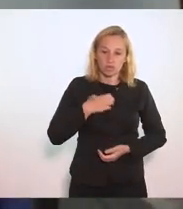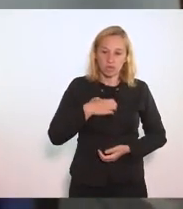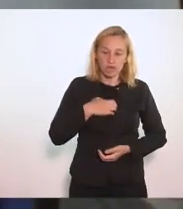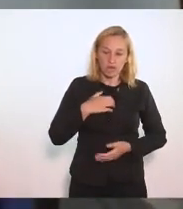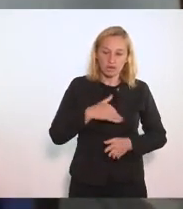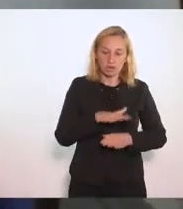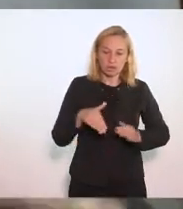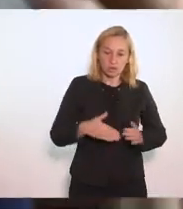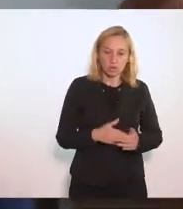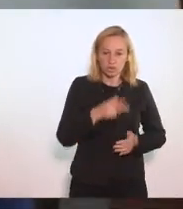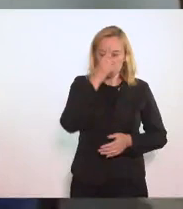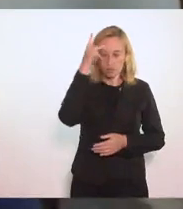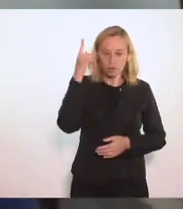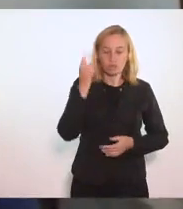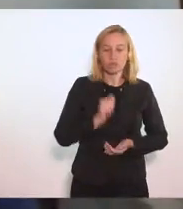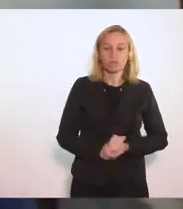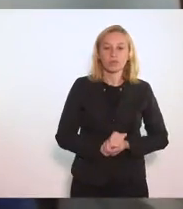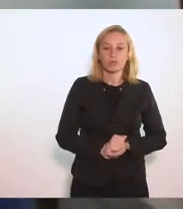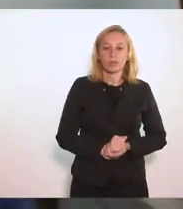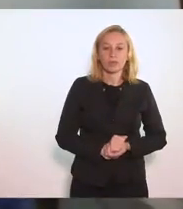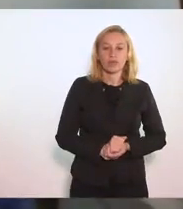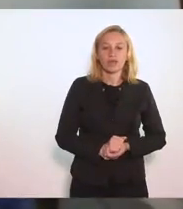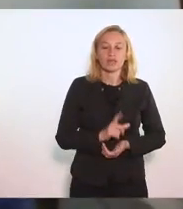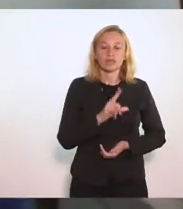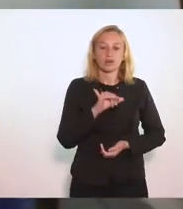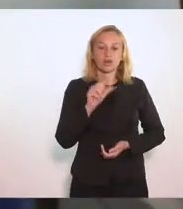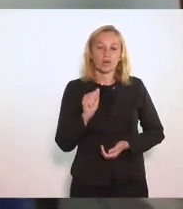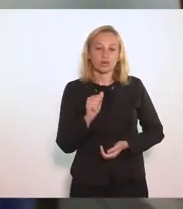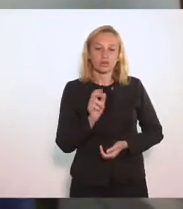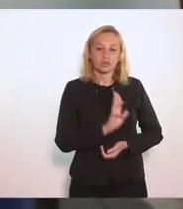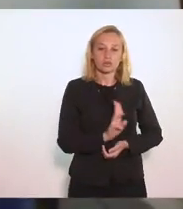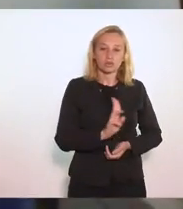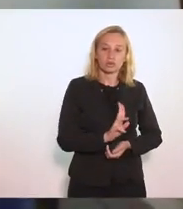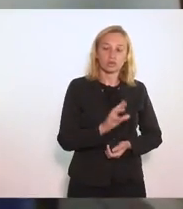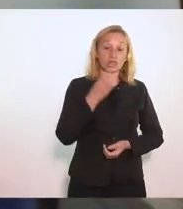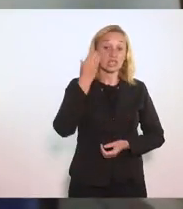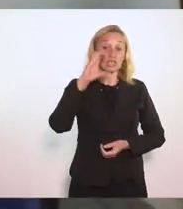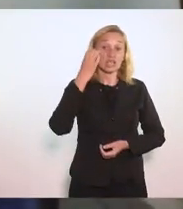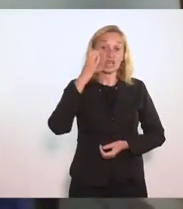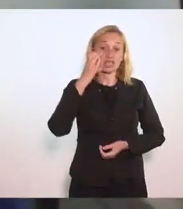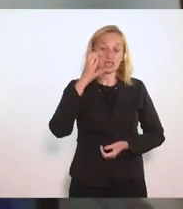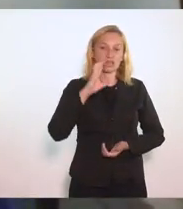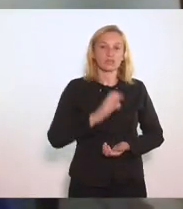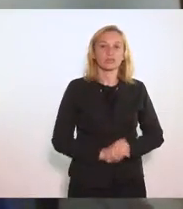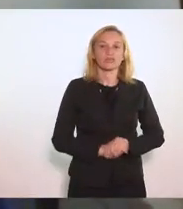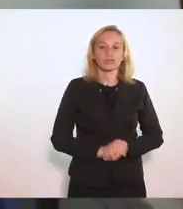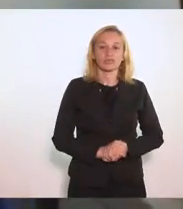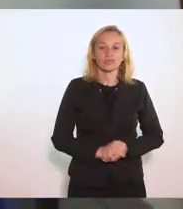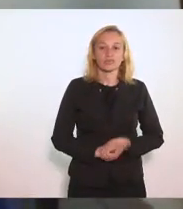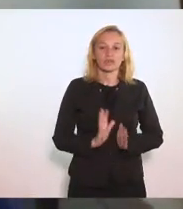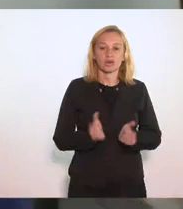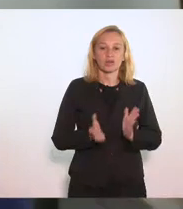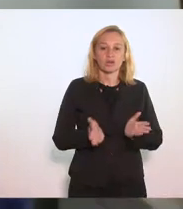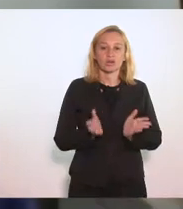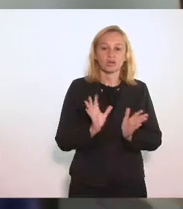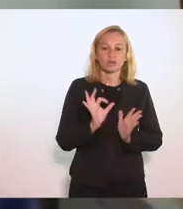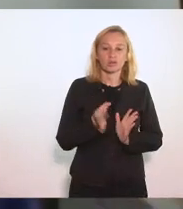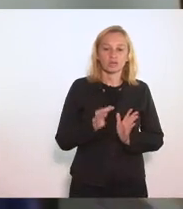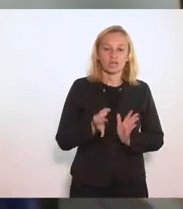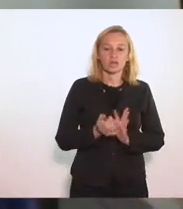Esta coluna Deveria Deveria ser Deveria chamada Sobre ciência Chama-se afinal